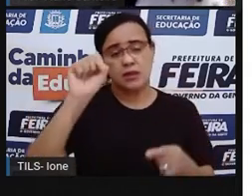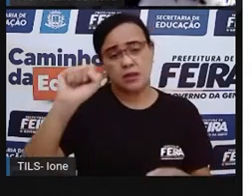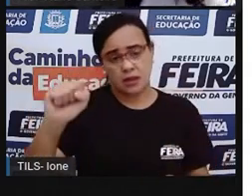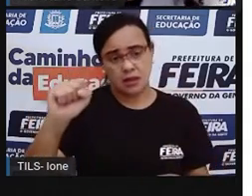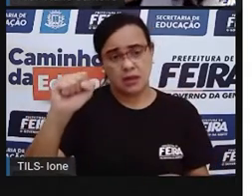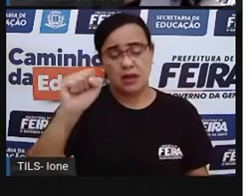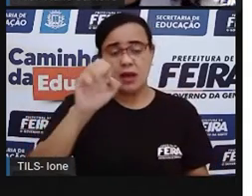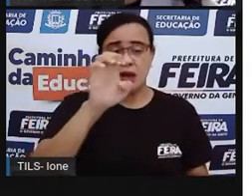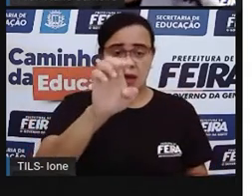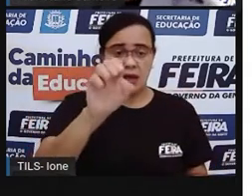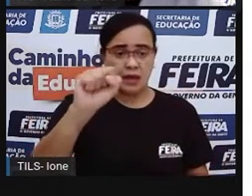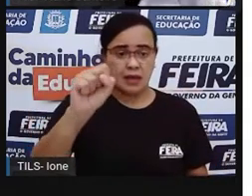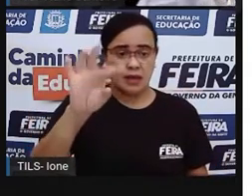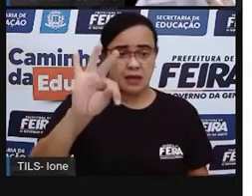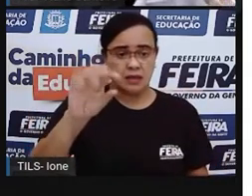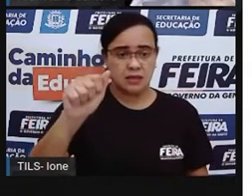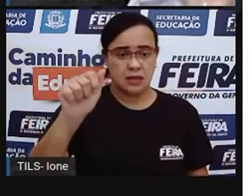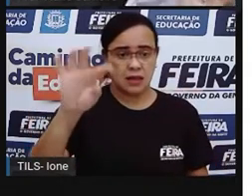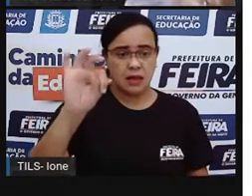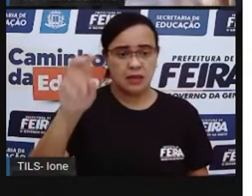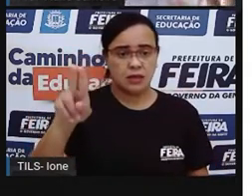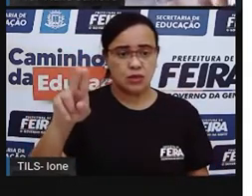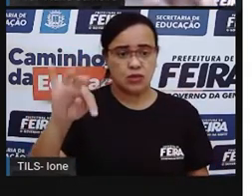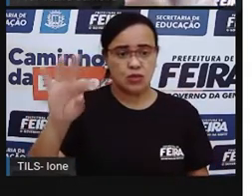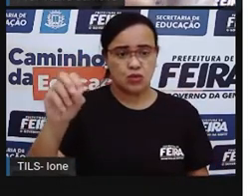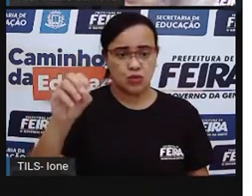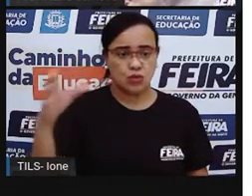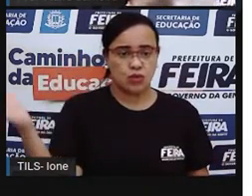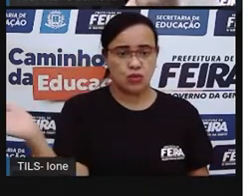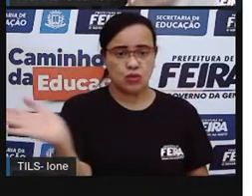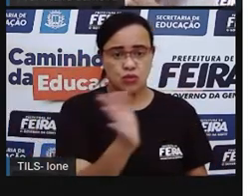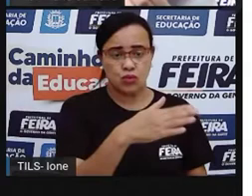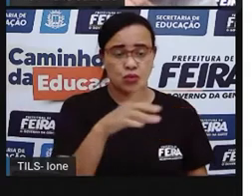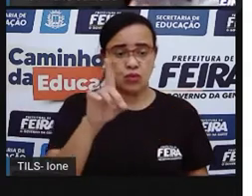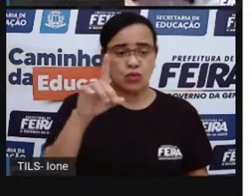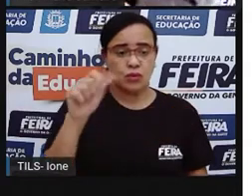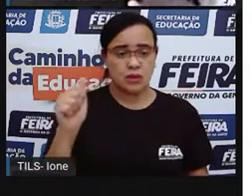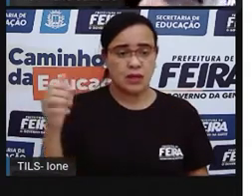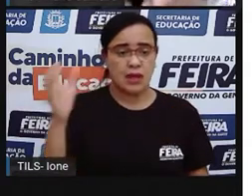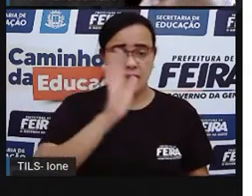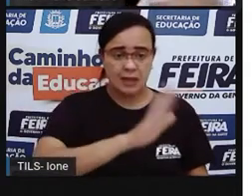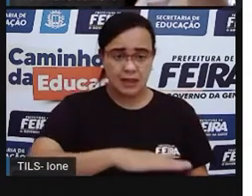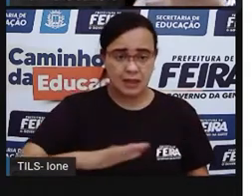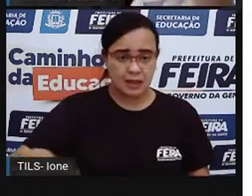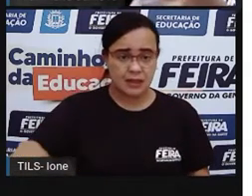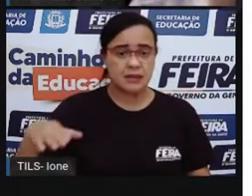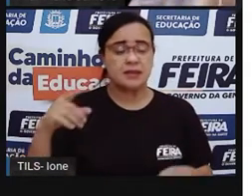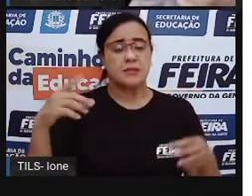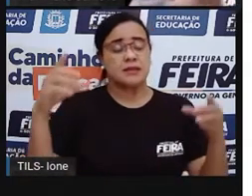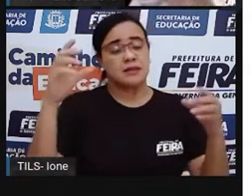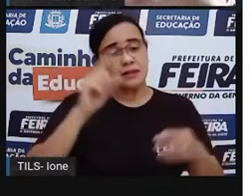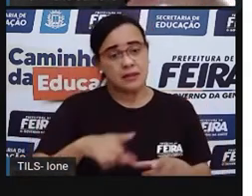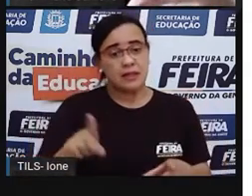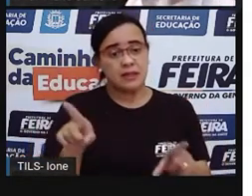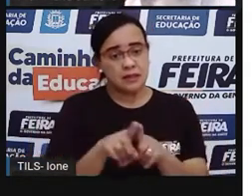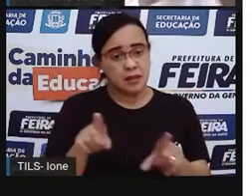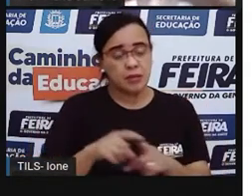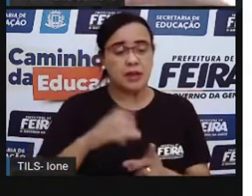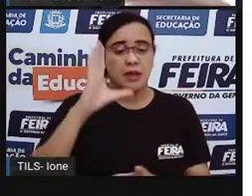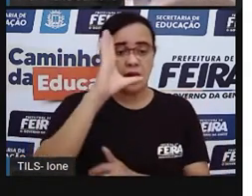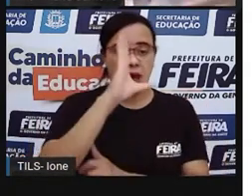né? E o que é uma sigla PROIANE? A sigla é uma estratégia que a gente usa para não ficar falando aquela